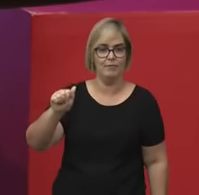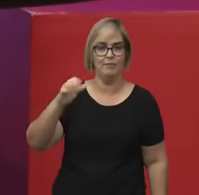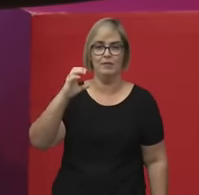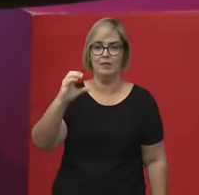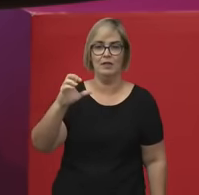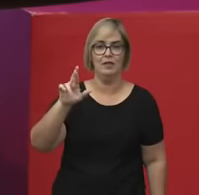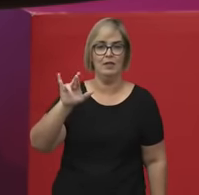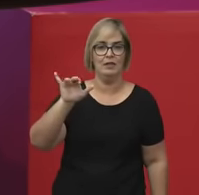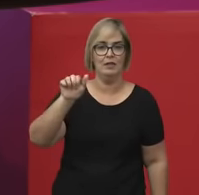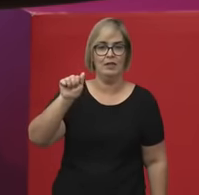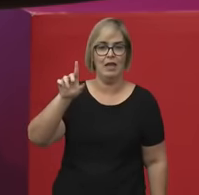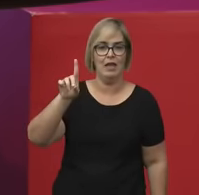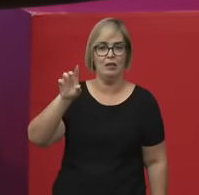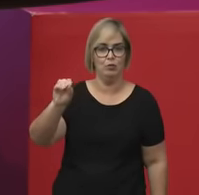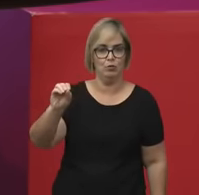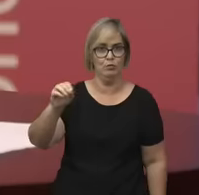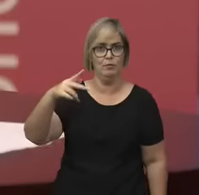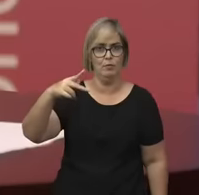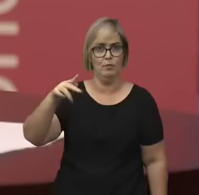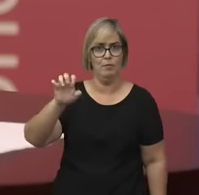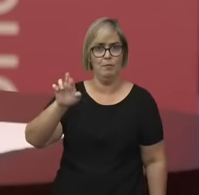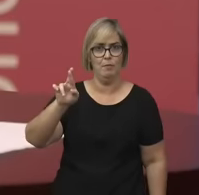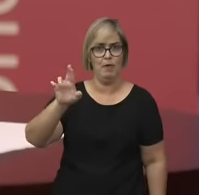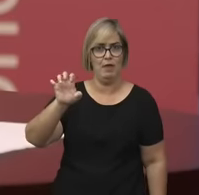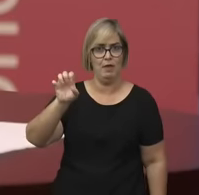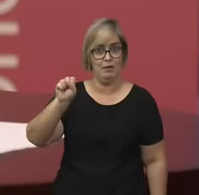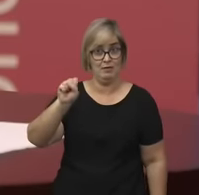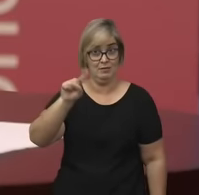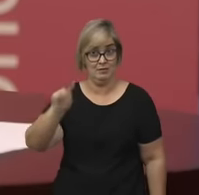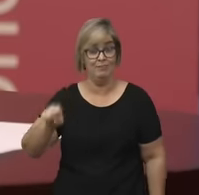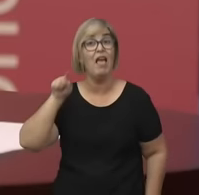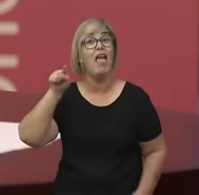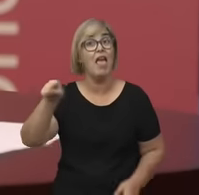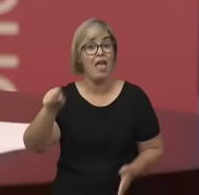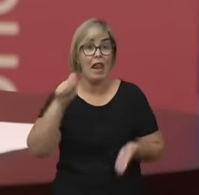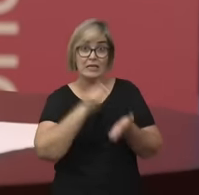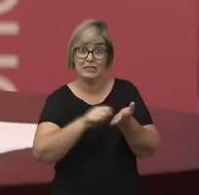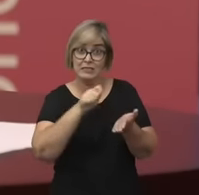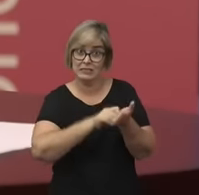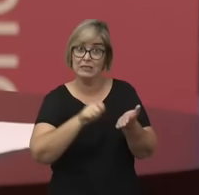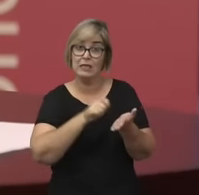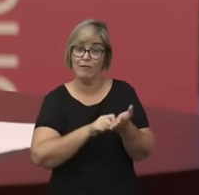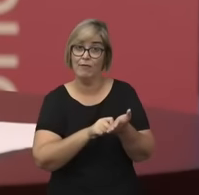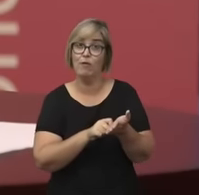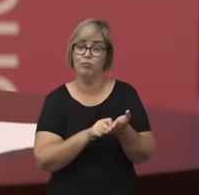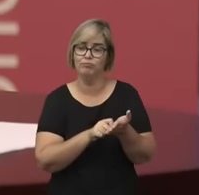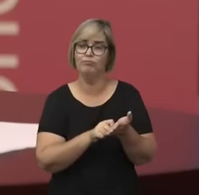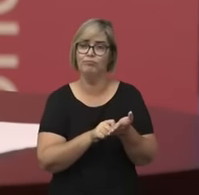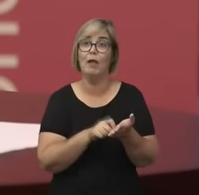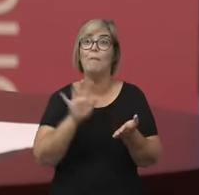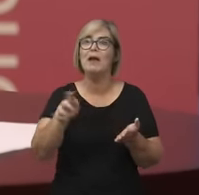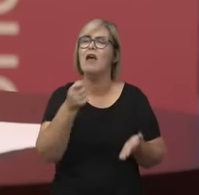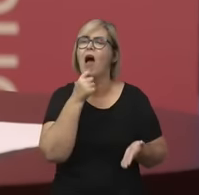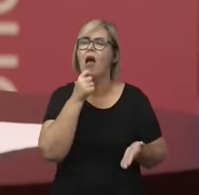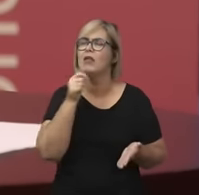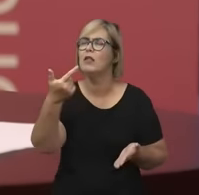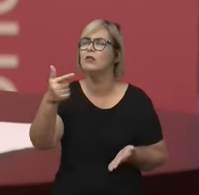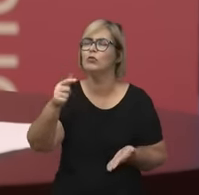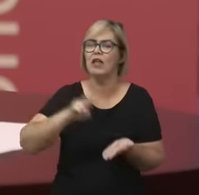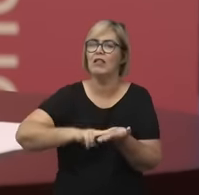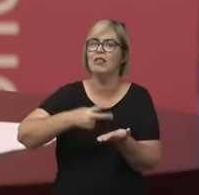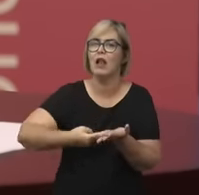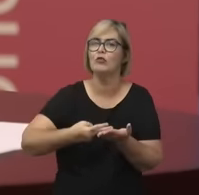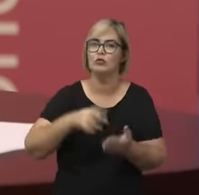escreveu essa obra, é uma obra super premiada, ainda não foi traduzida para o português, que se chama Mulheres Invisíveis,